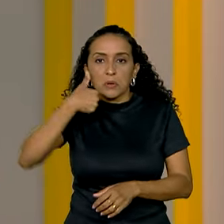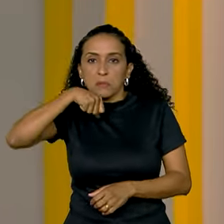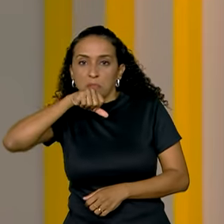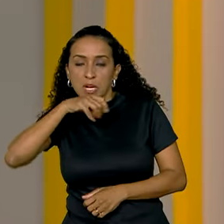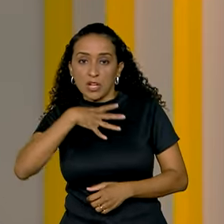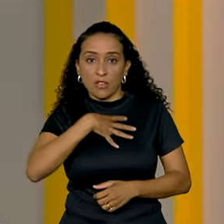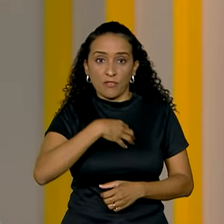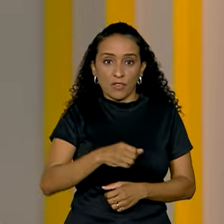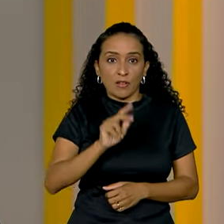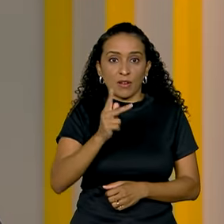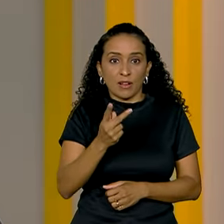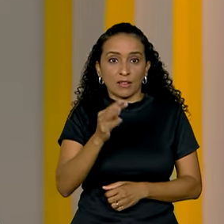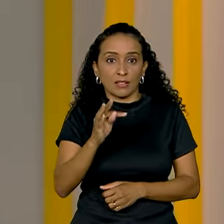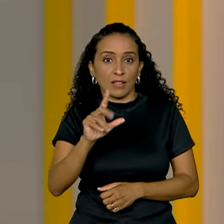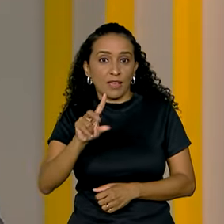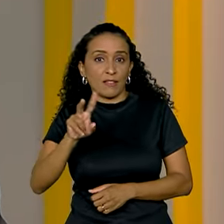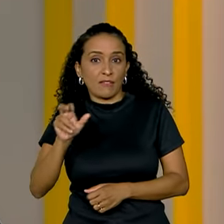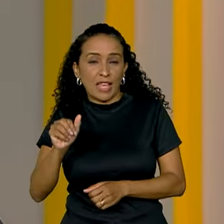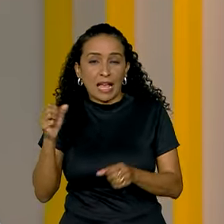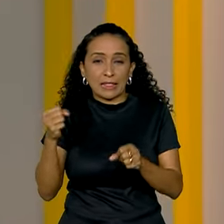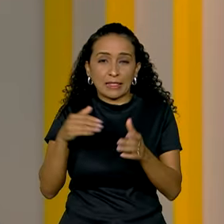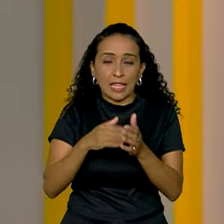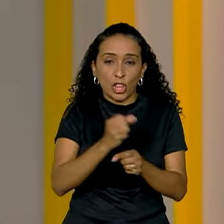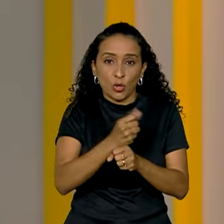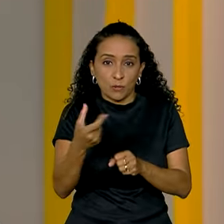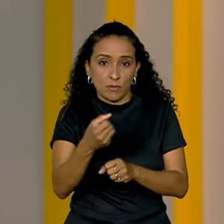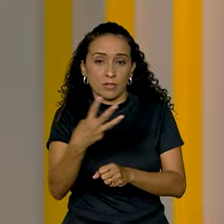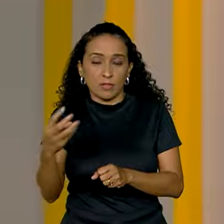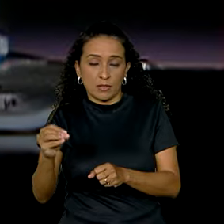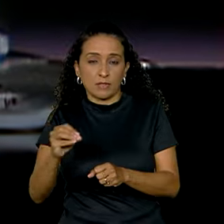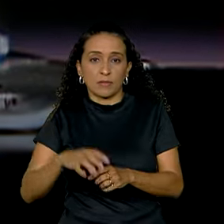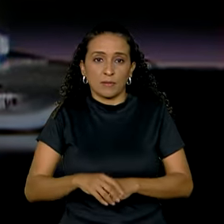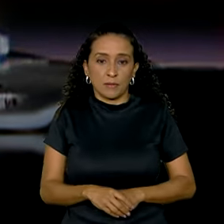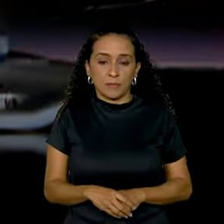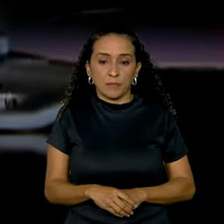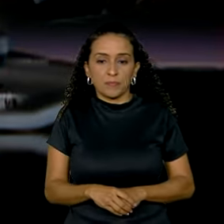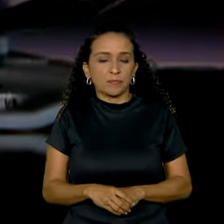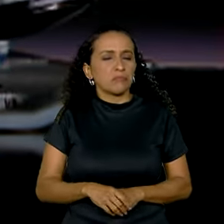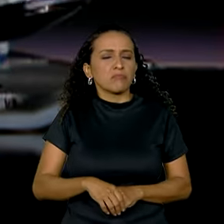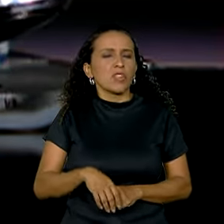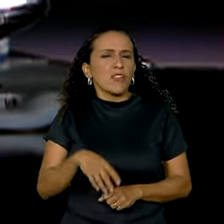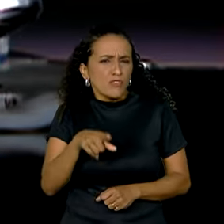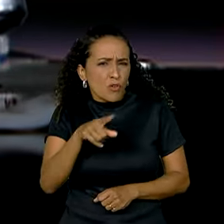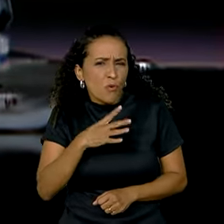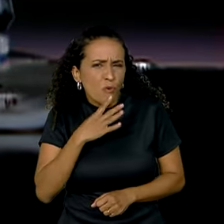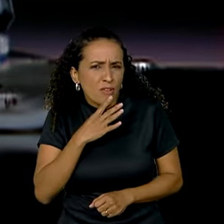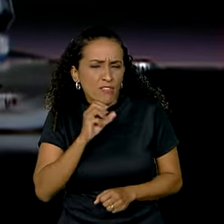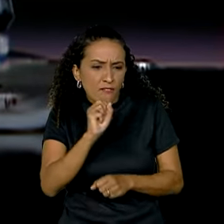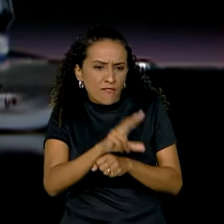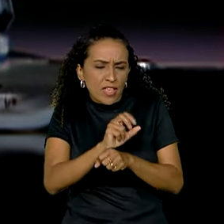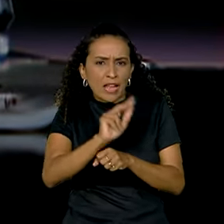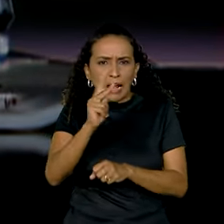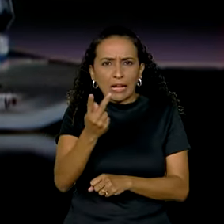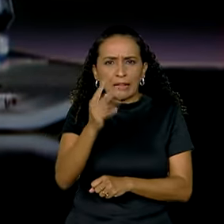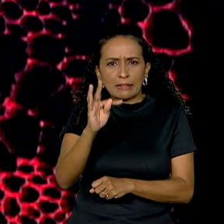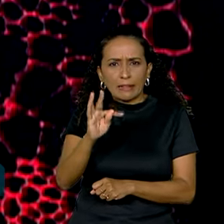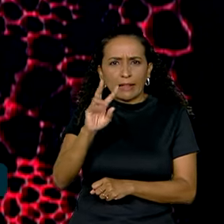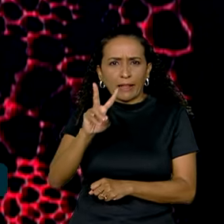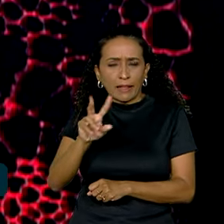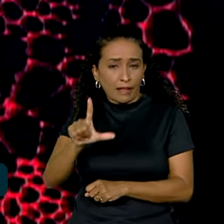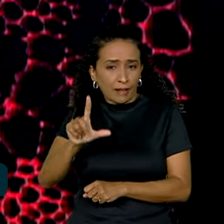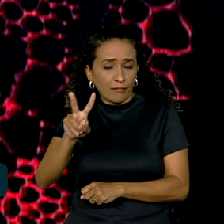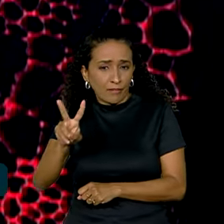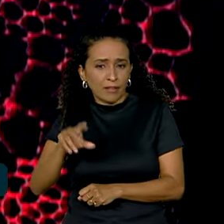e filho do HTLV até 2030. Quem já ouviu falar do vírus HTLV?